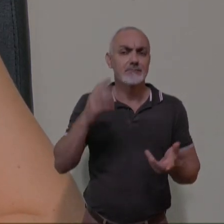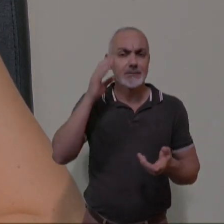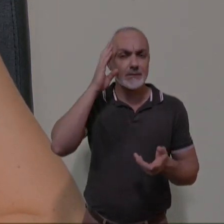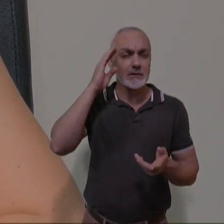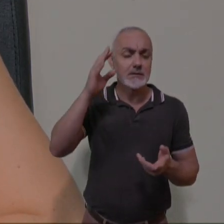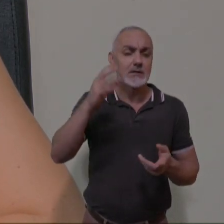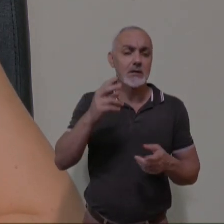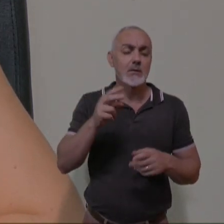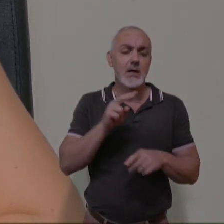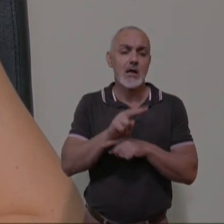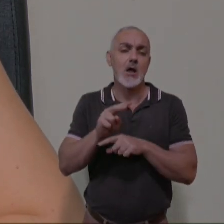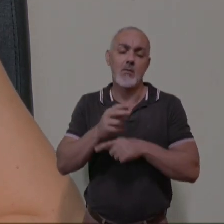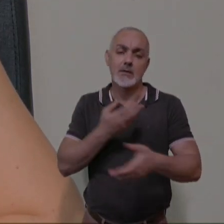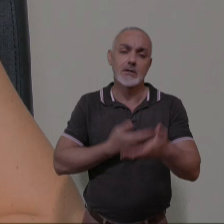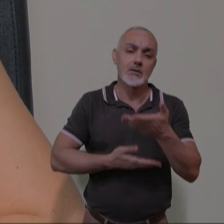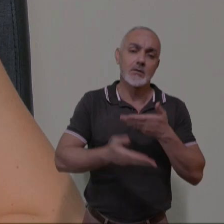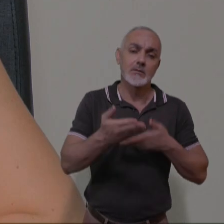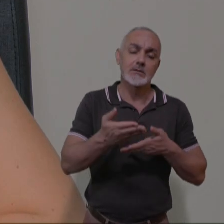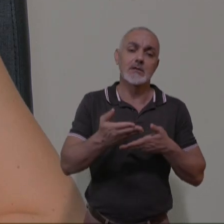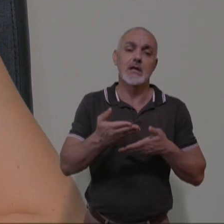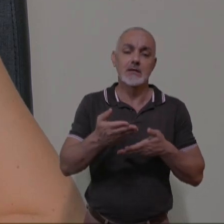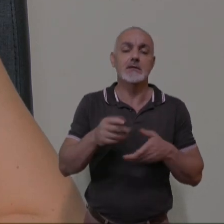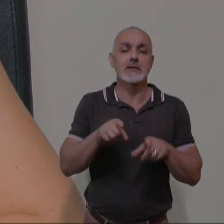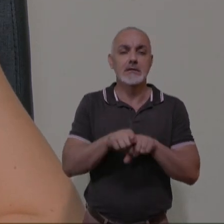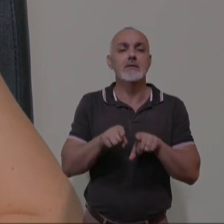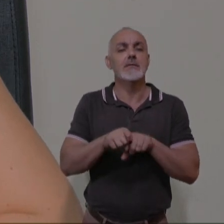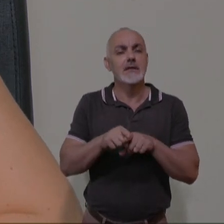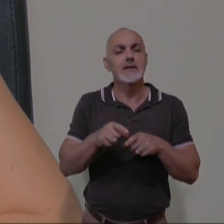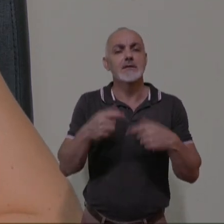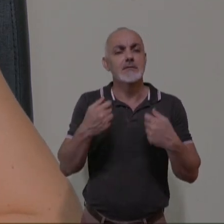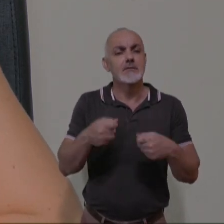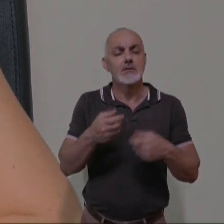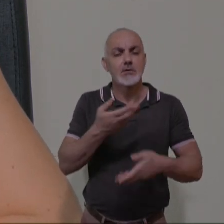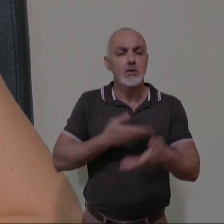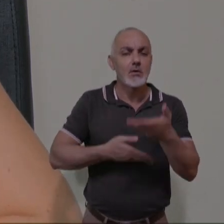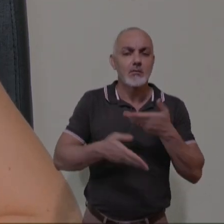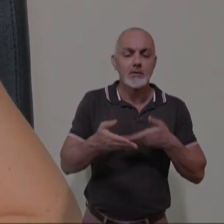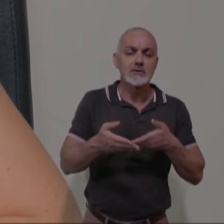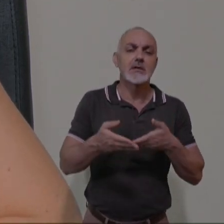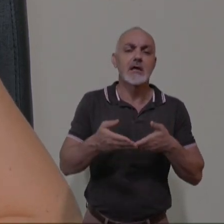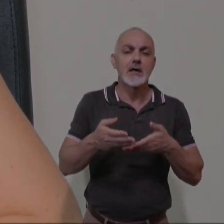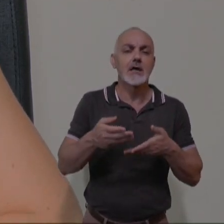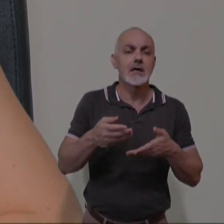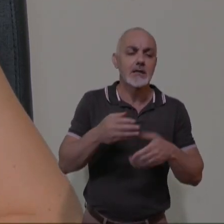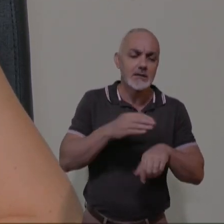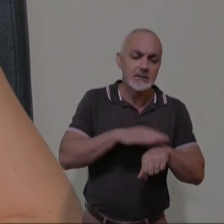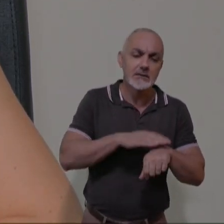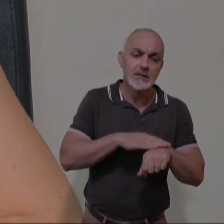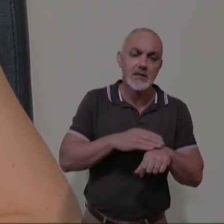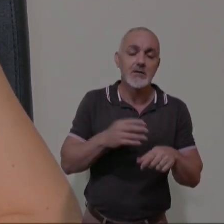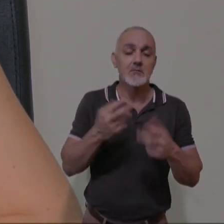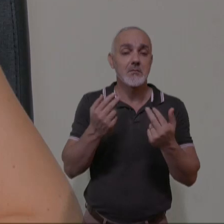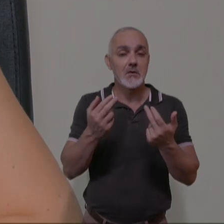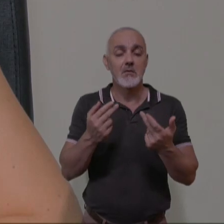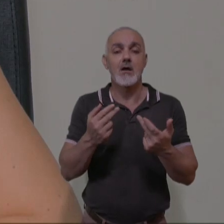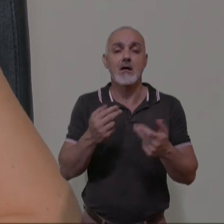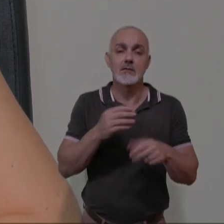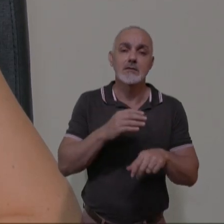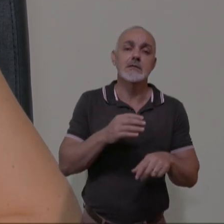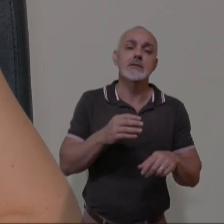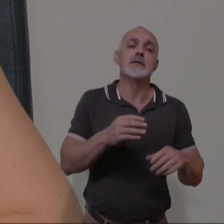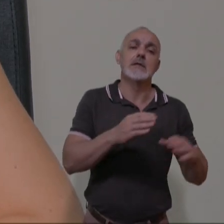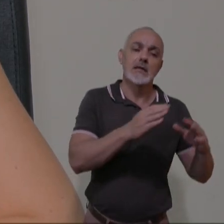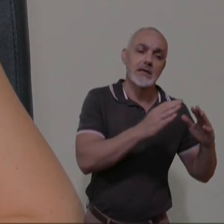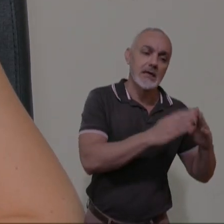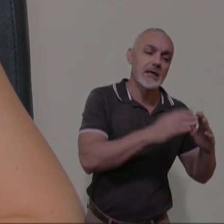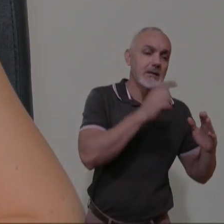que na guarda compartilhada também têm que compartilhar o mesmo tempo, ou seja, o mesmo tempo na casa do